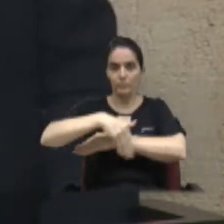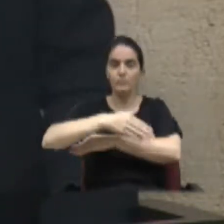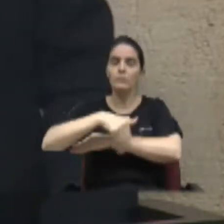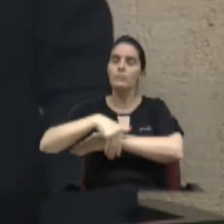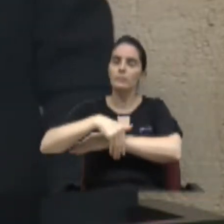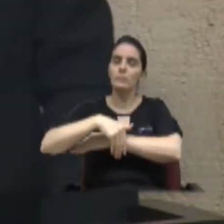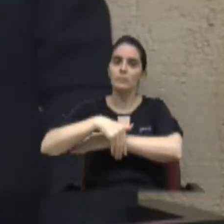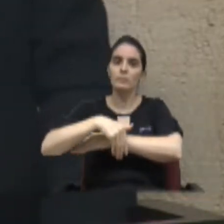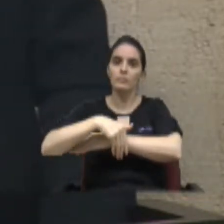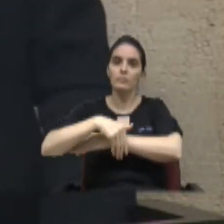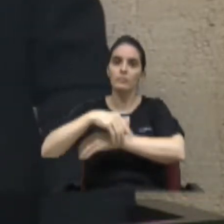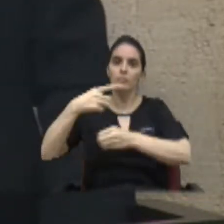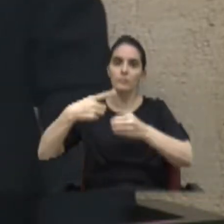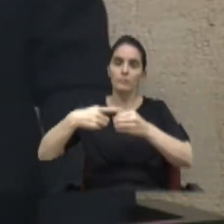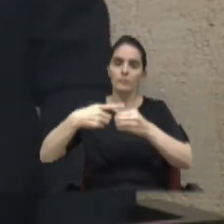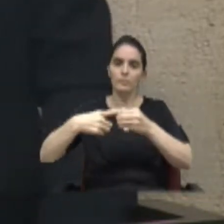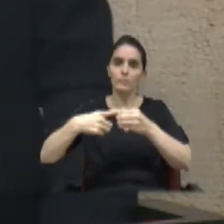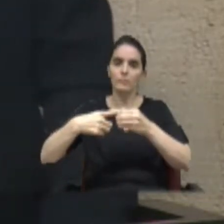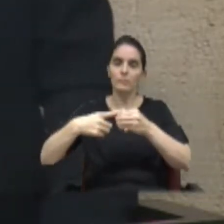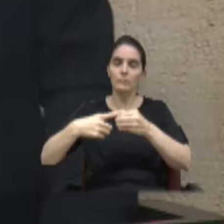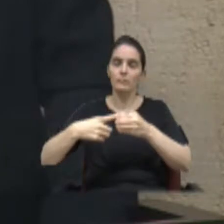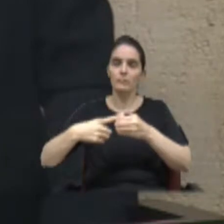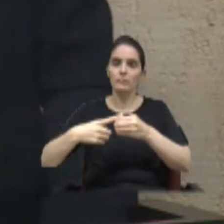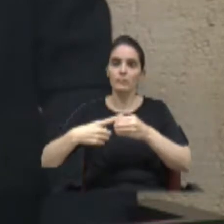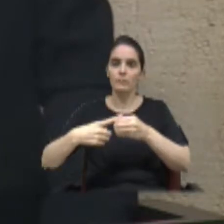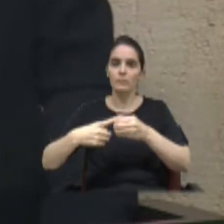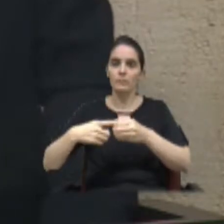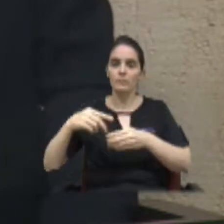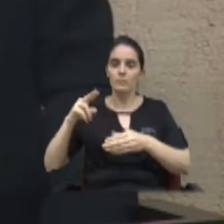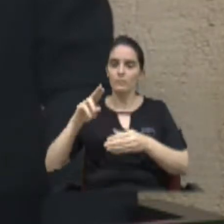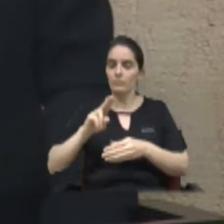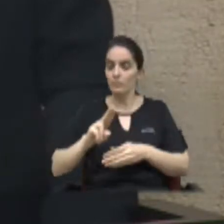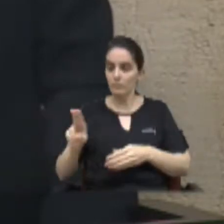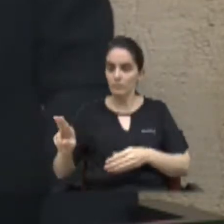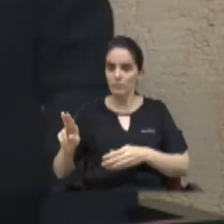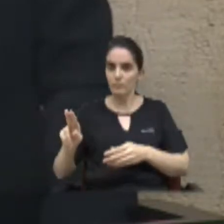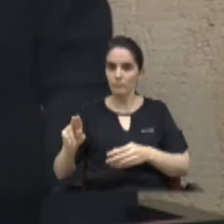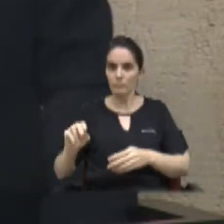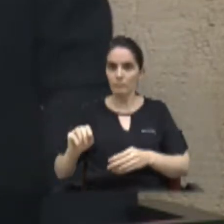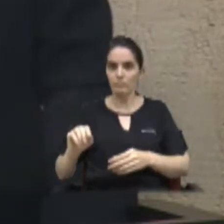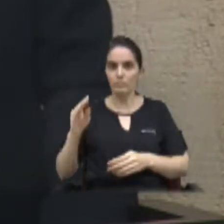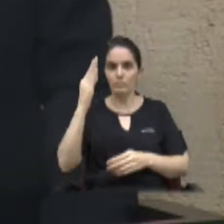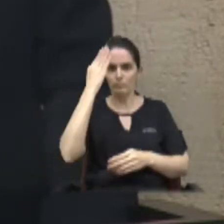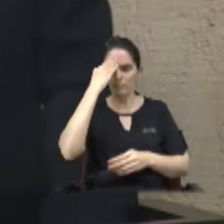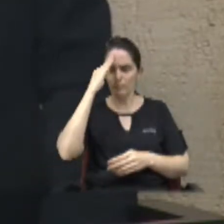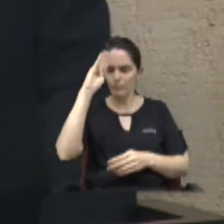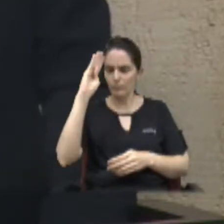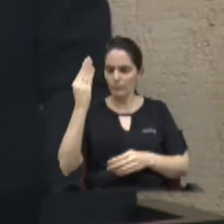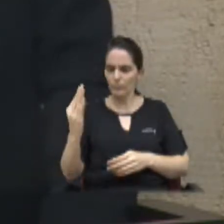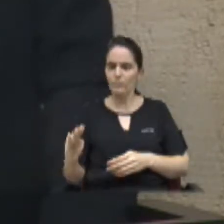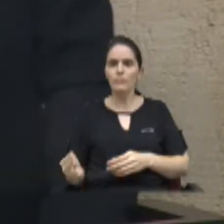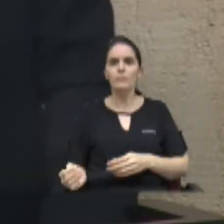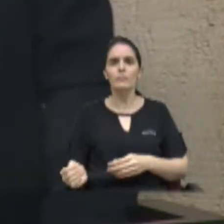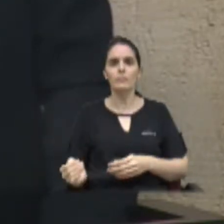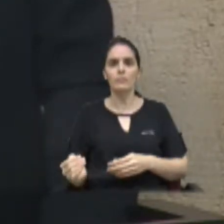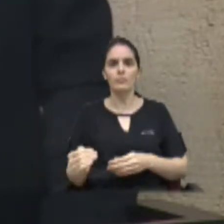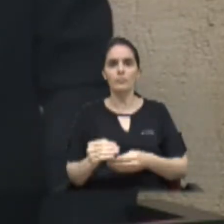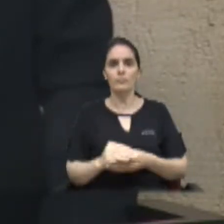cidade o nome deste homem honroso, pai, amigo,